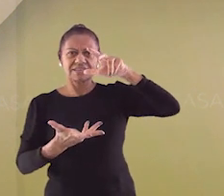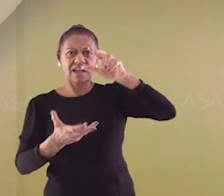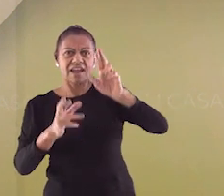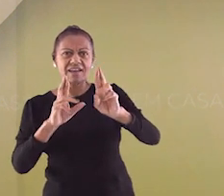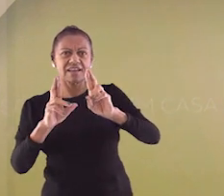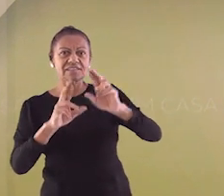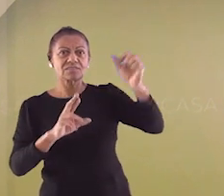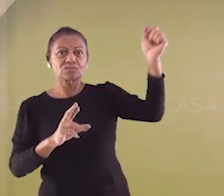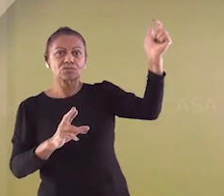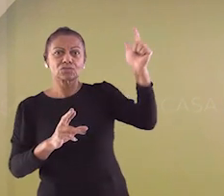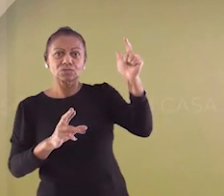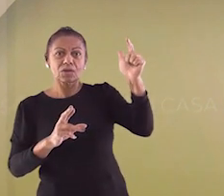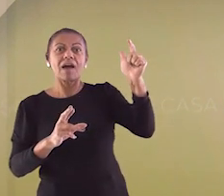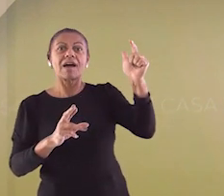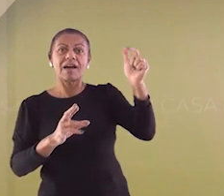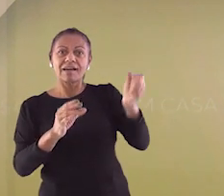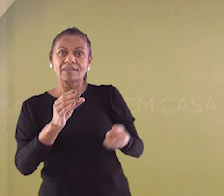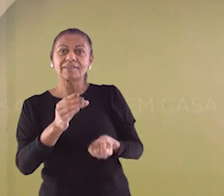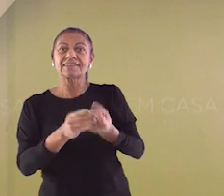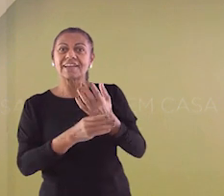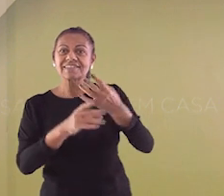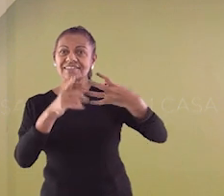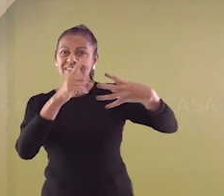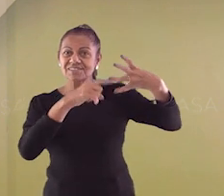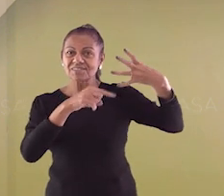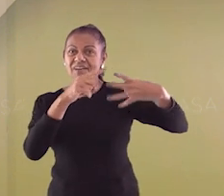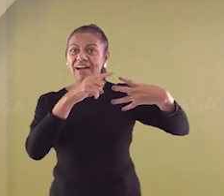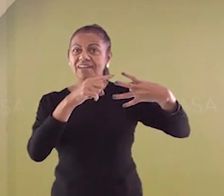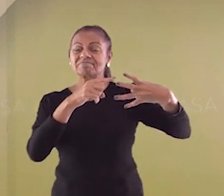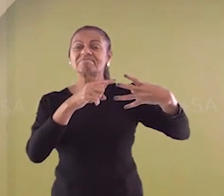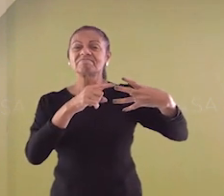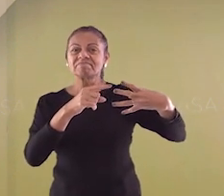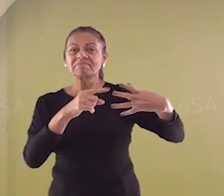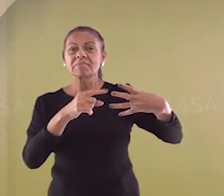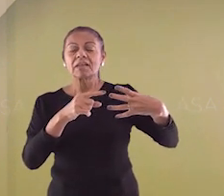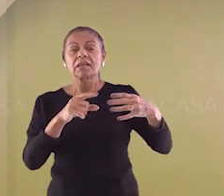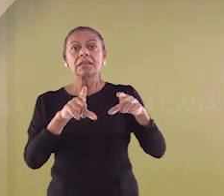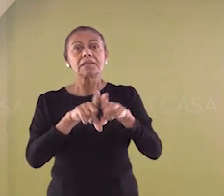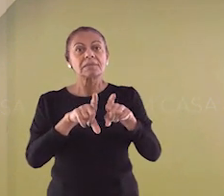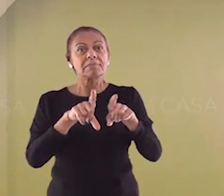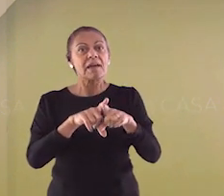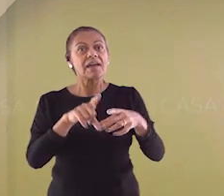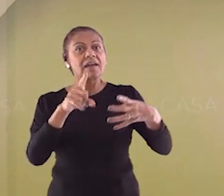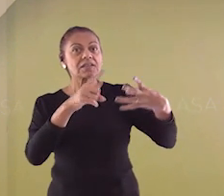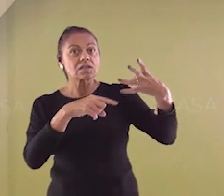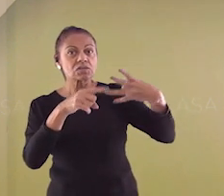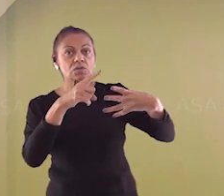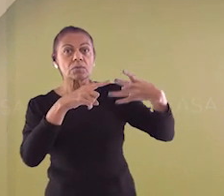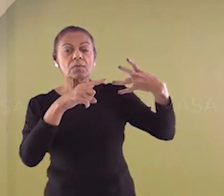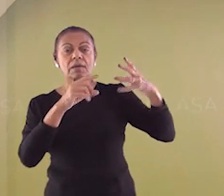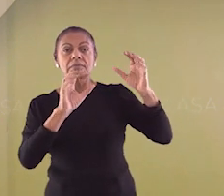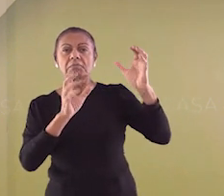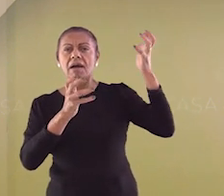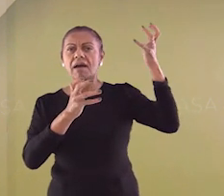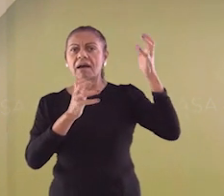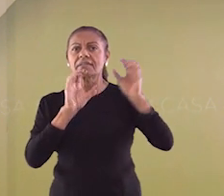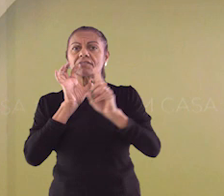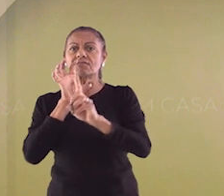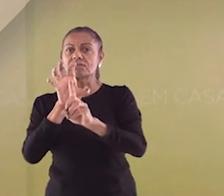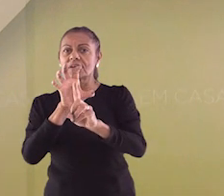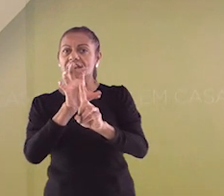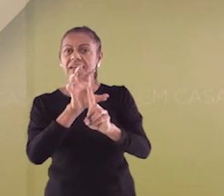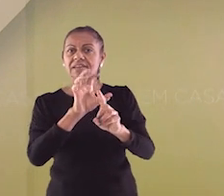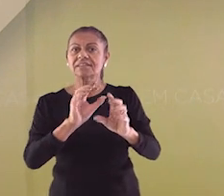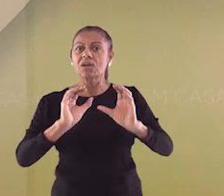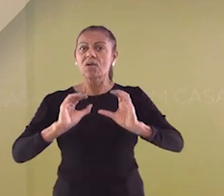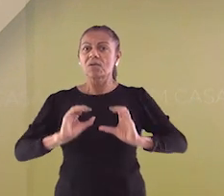ao Sol e percebemos que as estações do ano, elas influenciam também no comportamento dos animais.